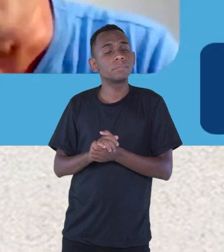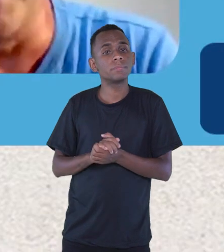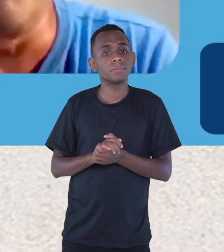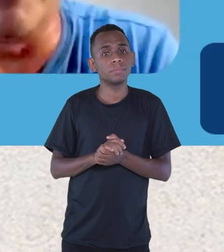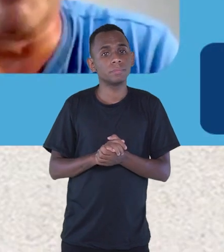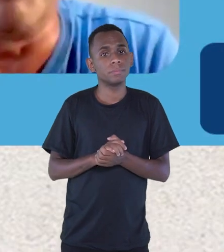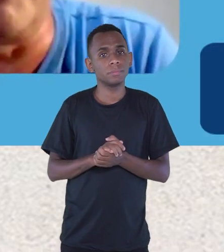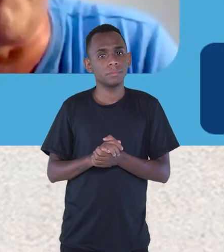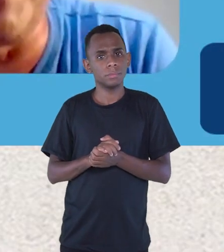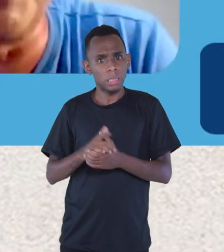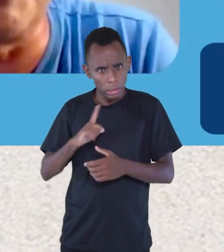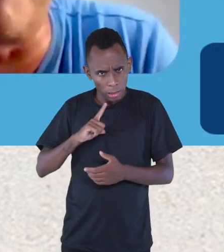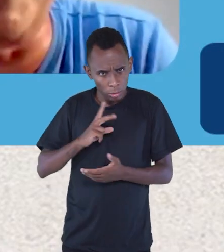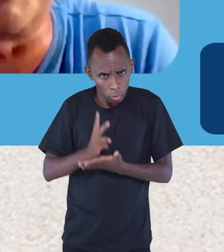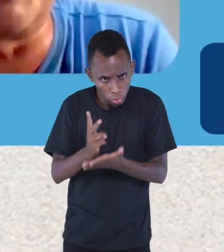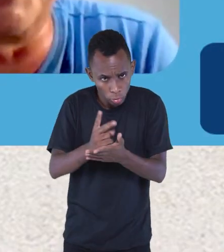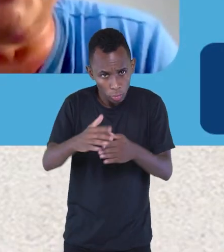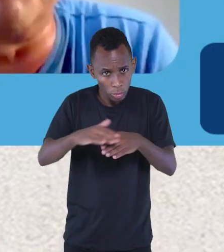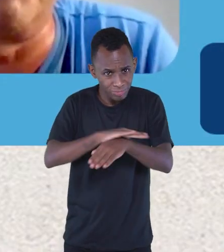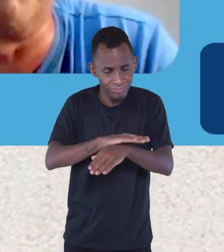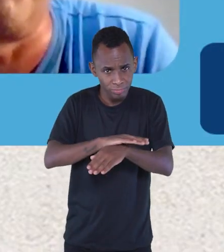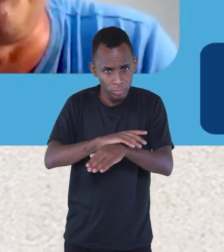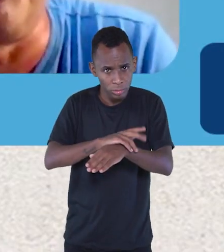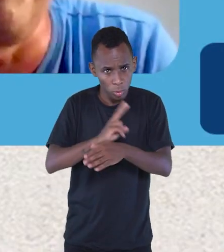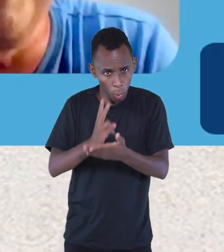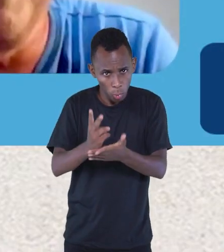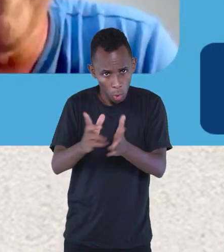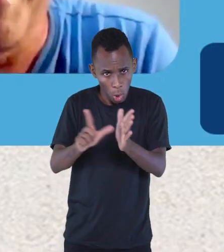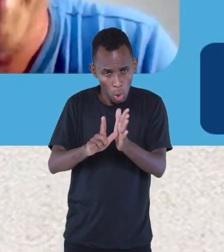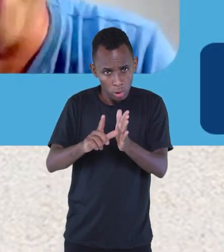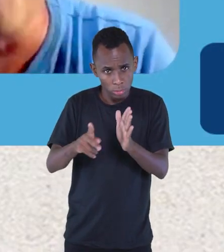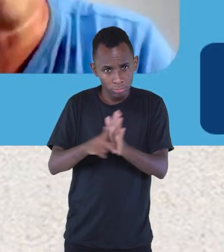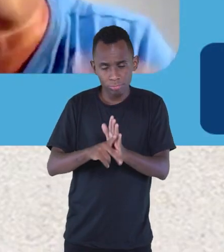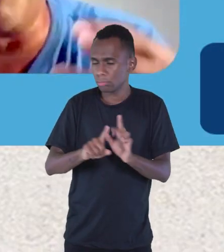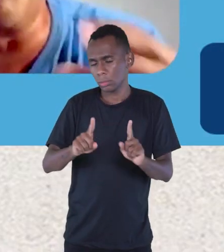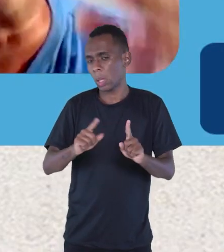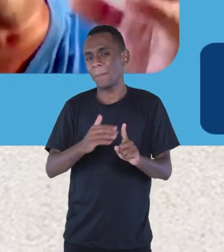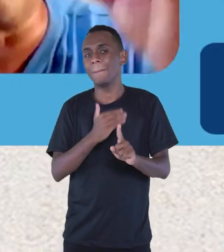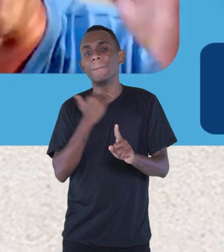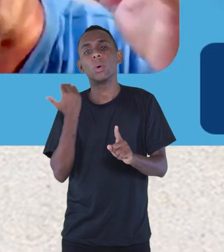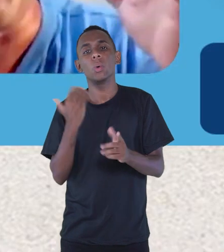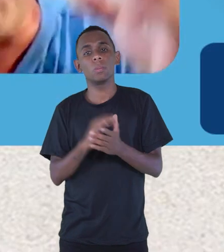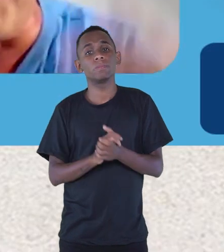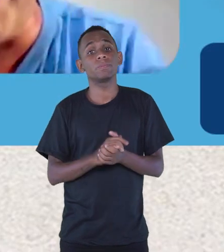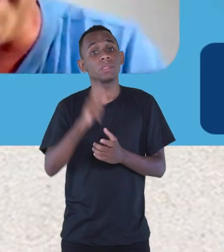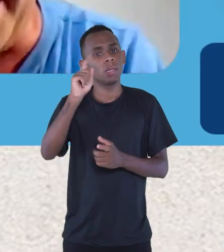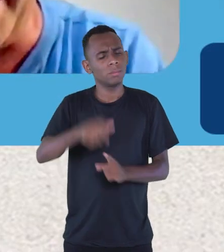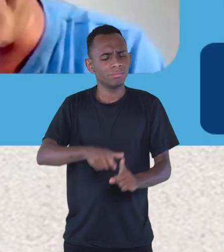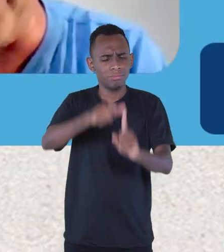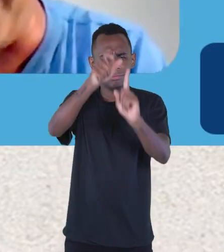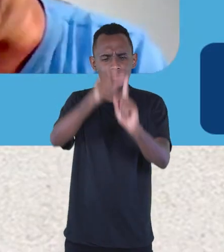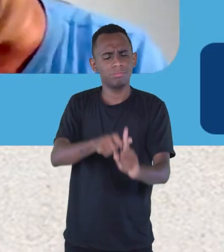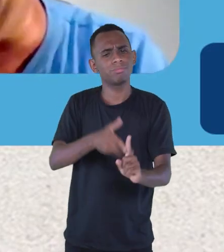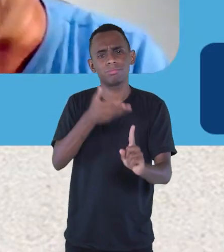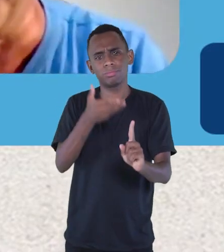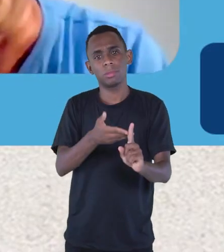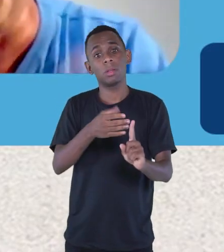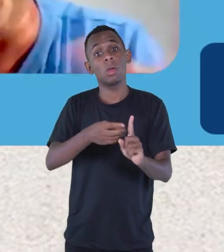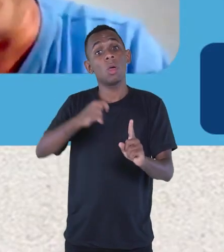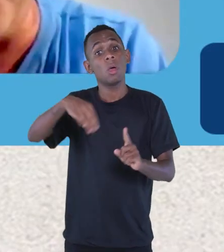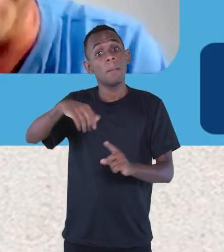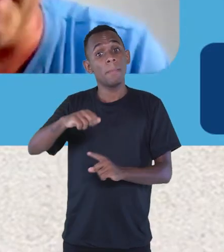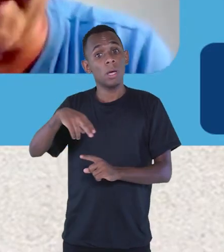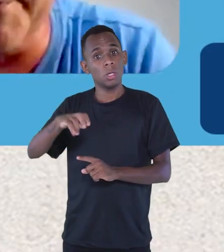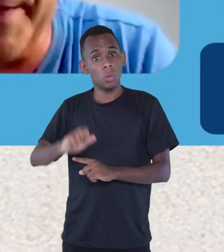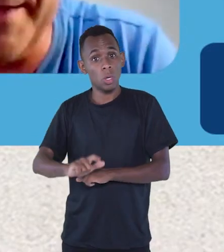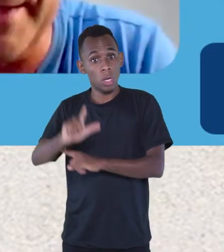Não, não, não, não. O Gumercino já faleceu, o Gugu. É um personagem. O Bandeira, o Manuel Bandeira, o